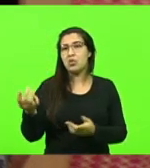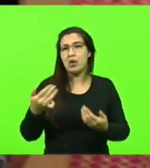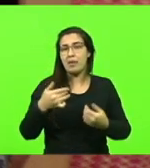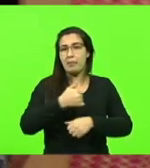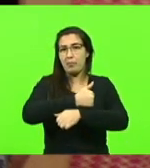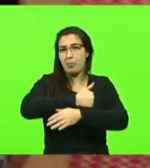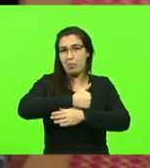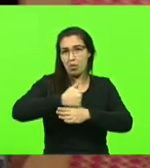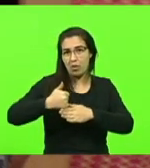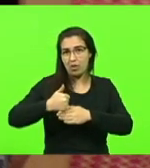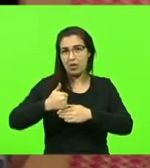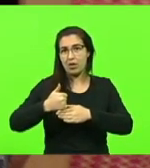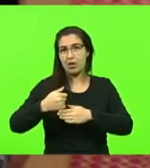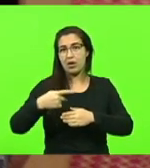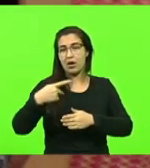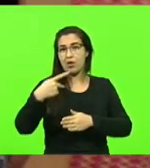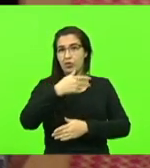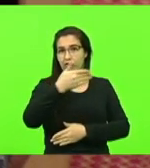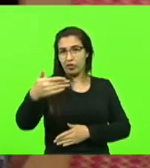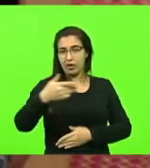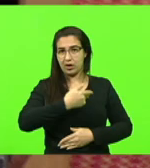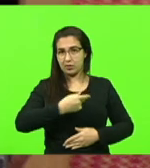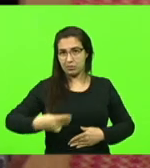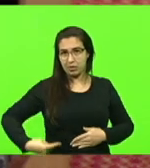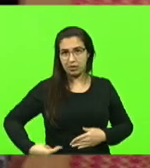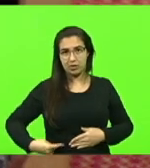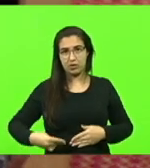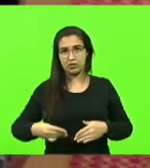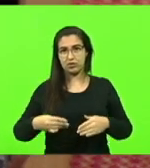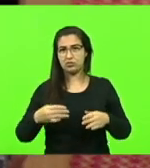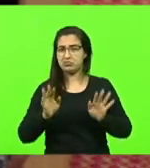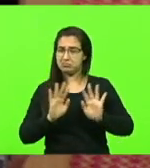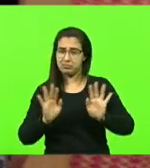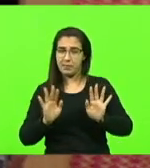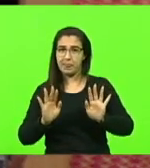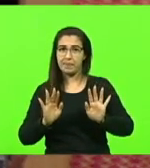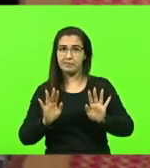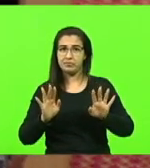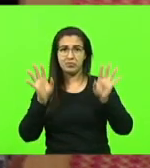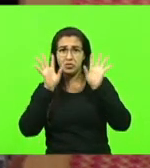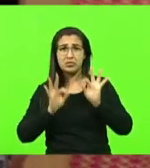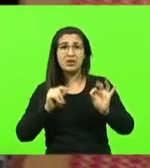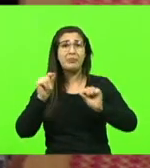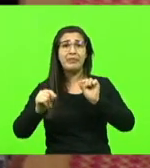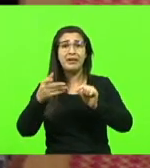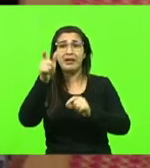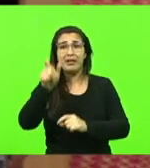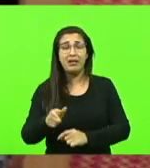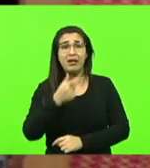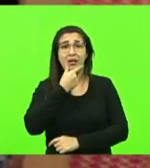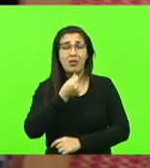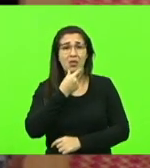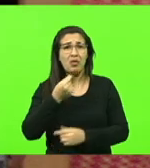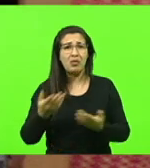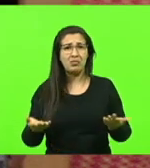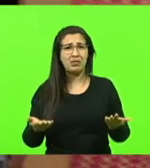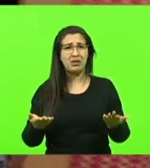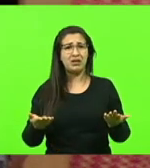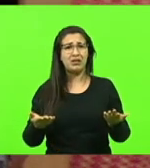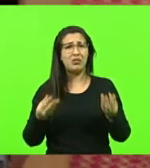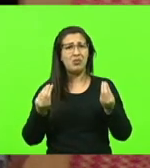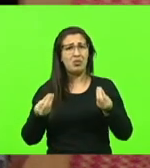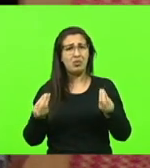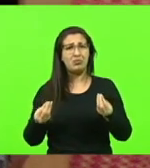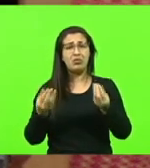ministros, mas não pode fazer isso. Ninguém sabe quem é o Zé Trovão, pelo amor de Deus, um